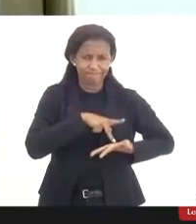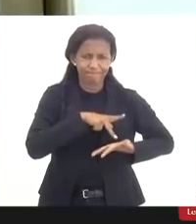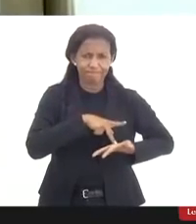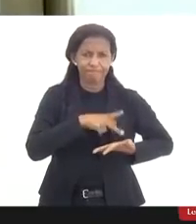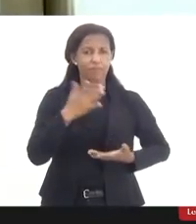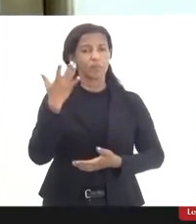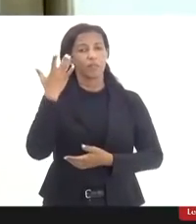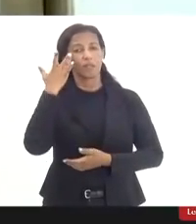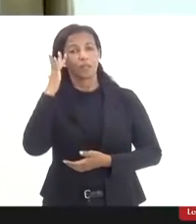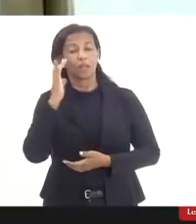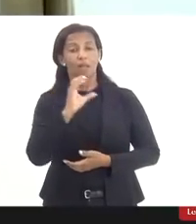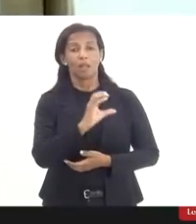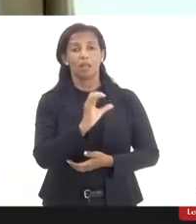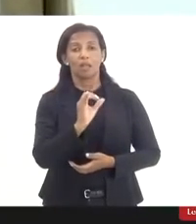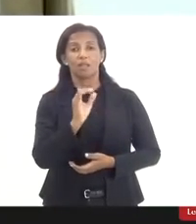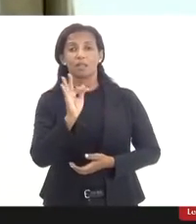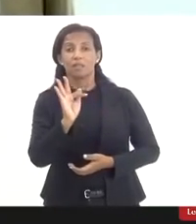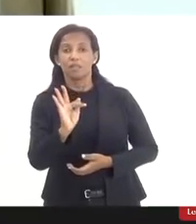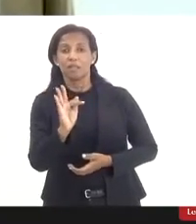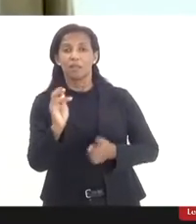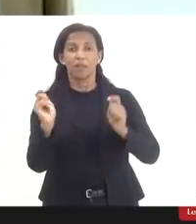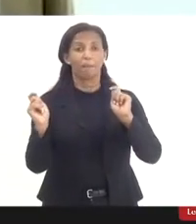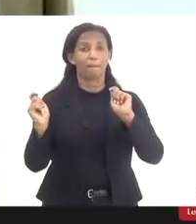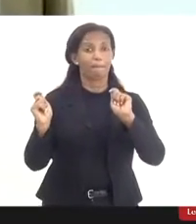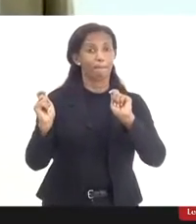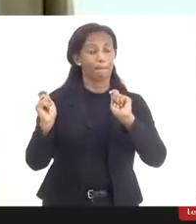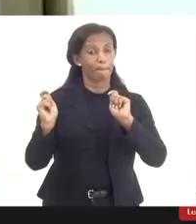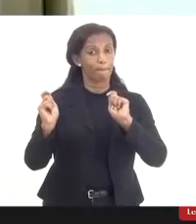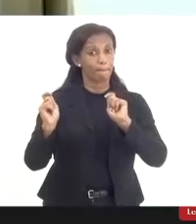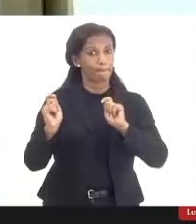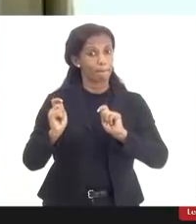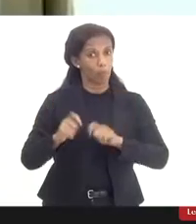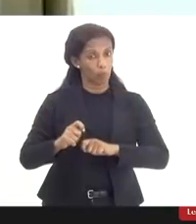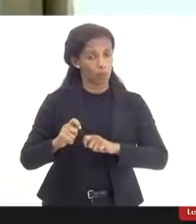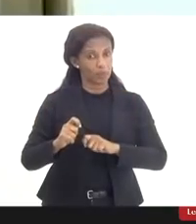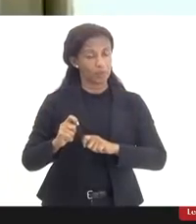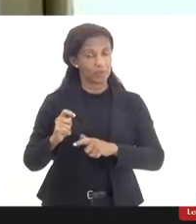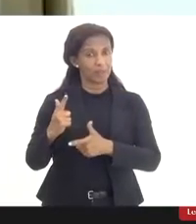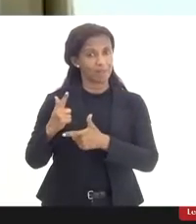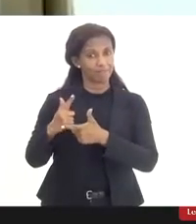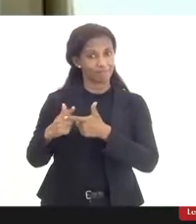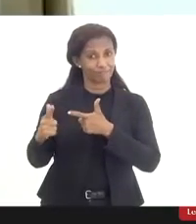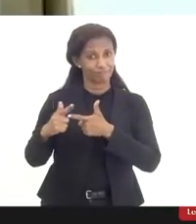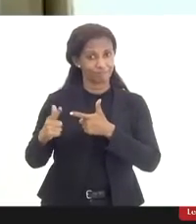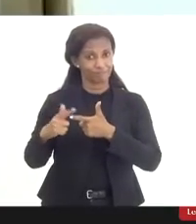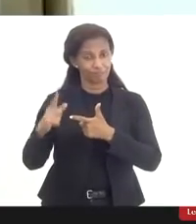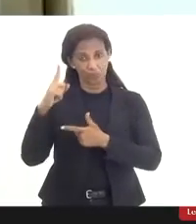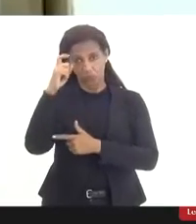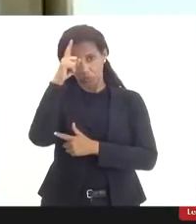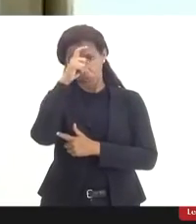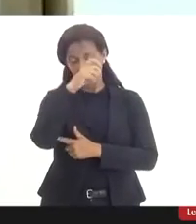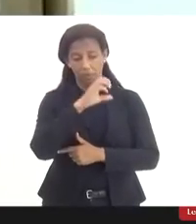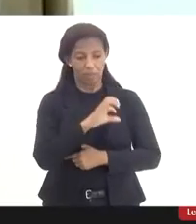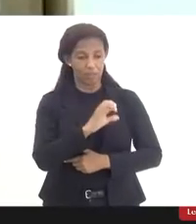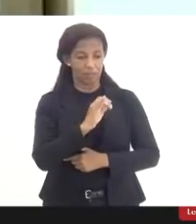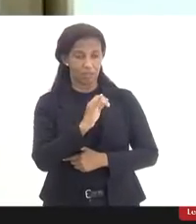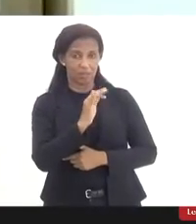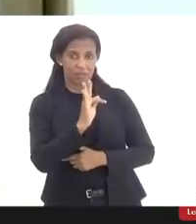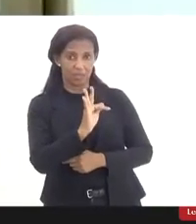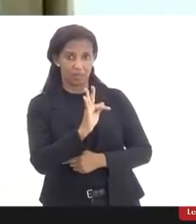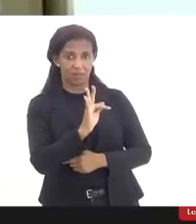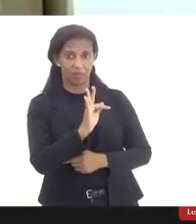que eu acho que o CIF pode ser um fator complicador. O CIF ele é um manual